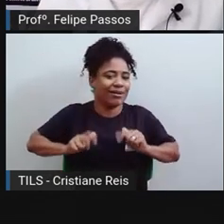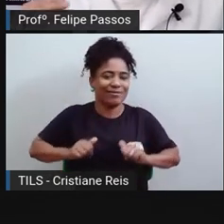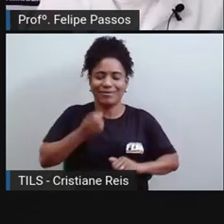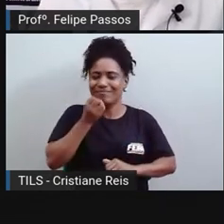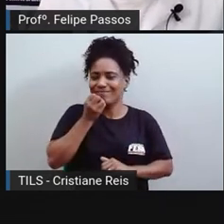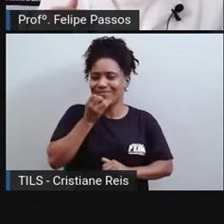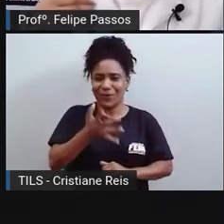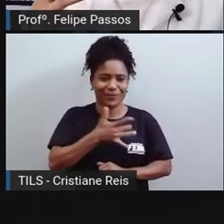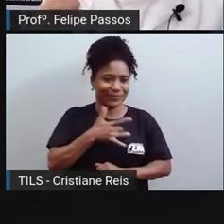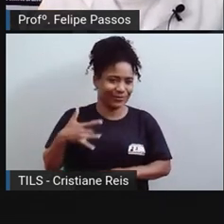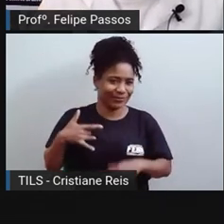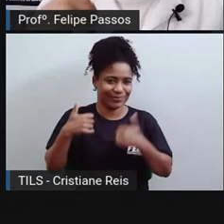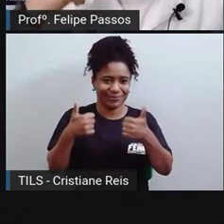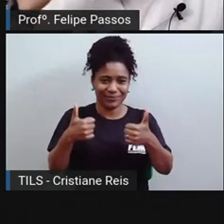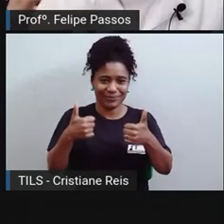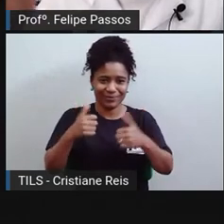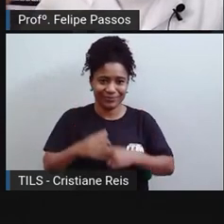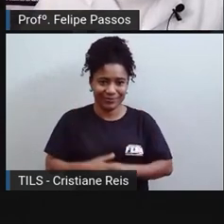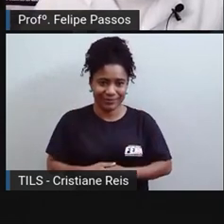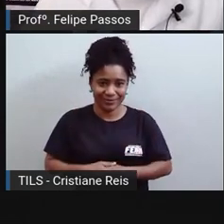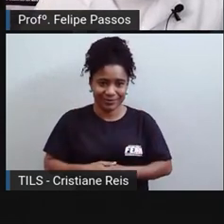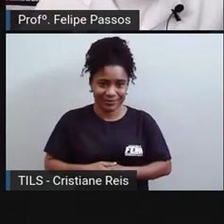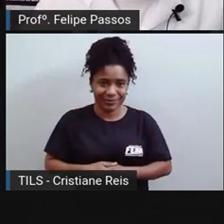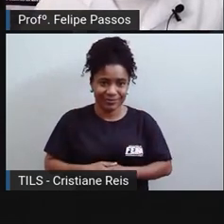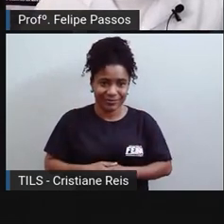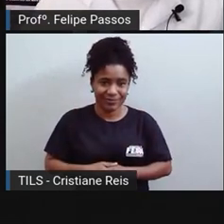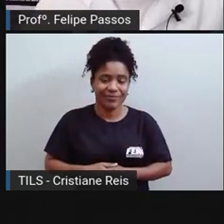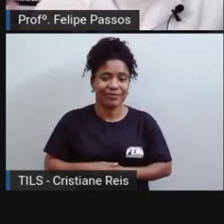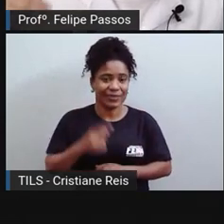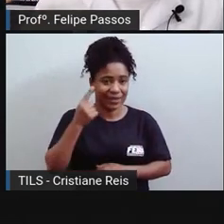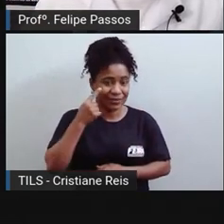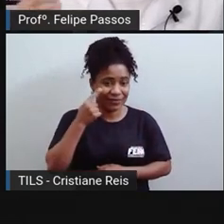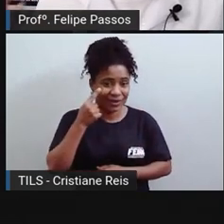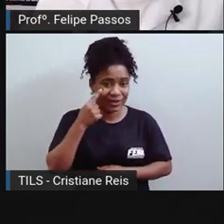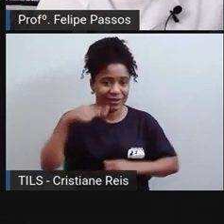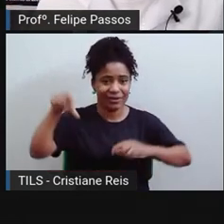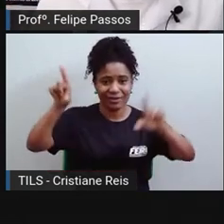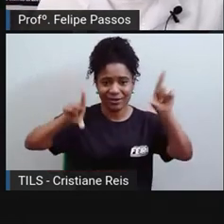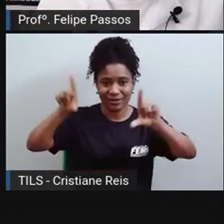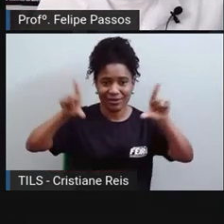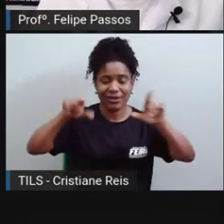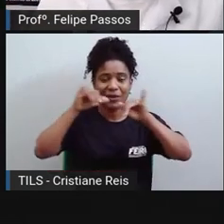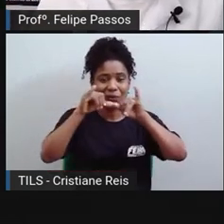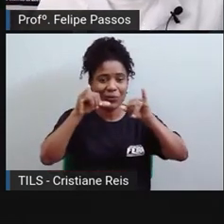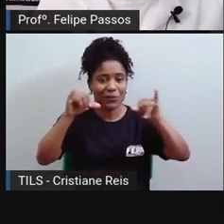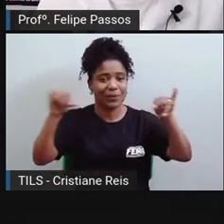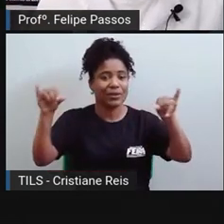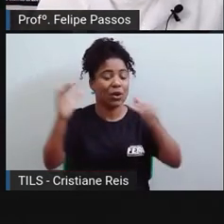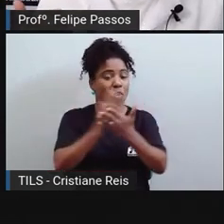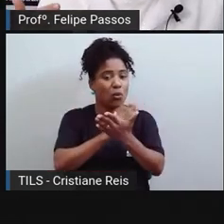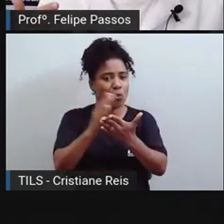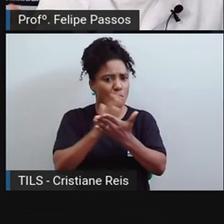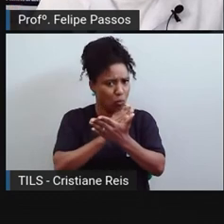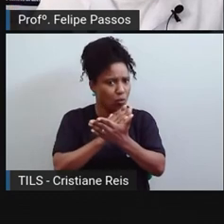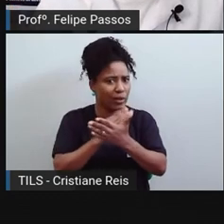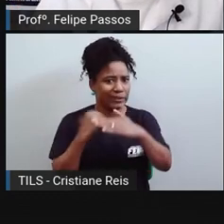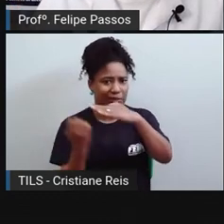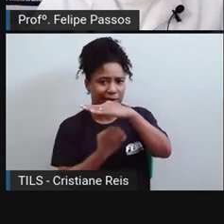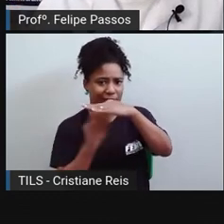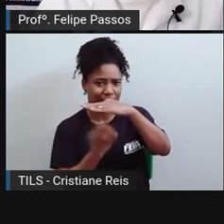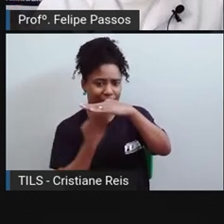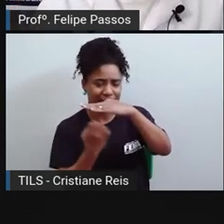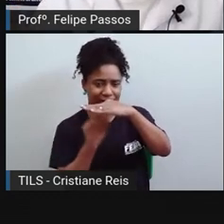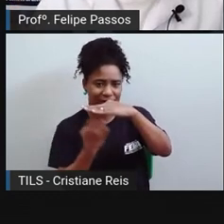tem sido, já estou vendo até propaganda na TV, hoje em dia, de empresas que fazem essa energia solar